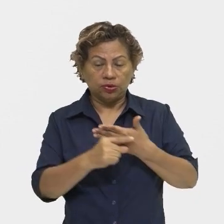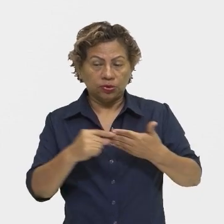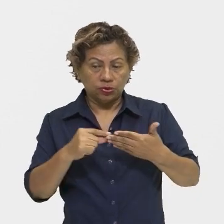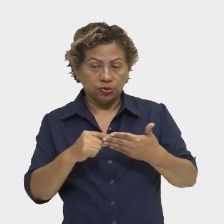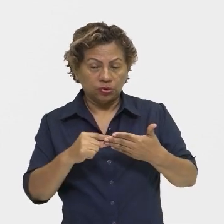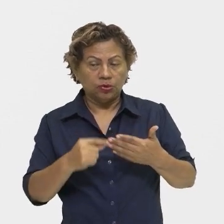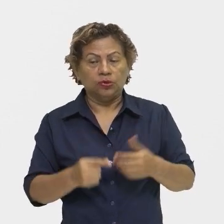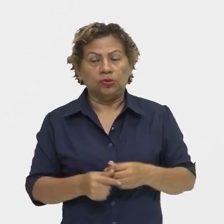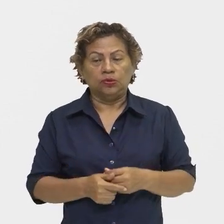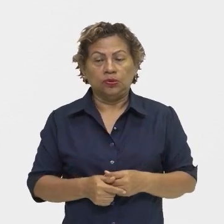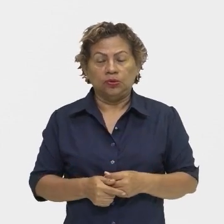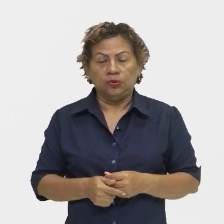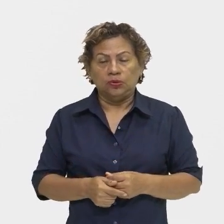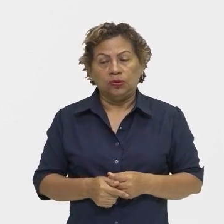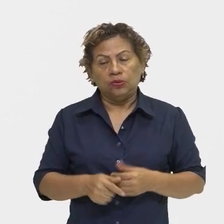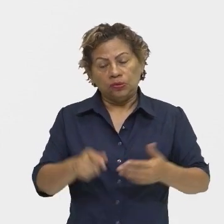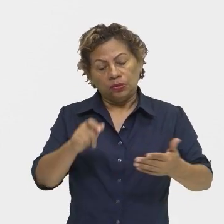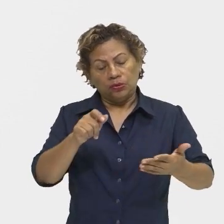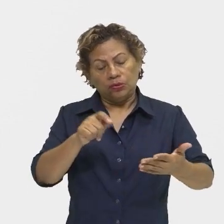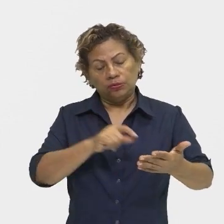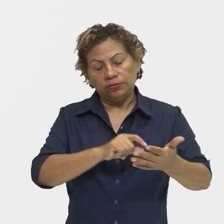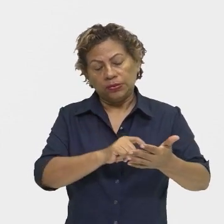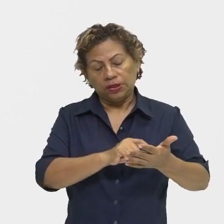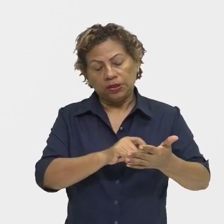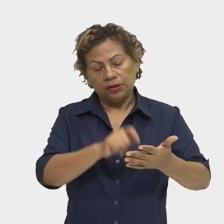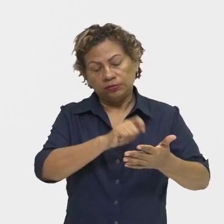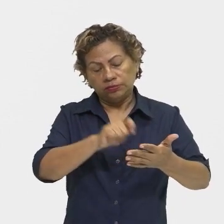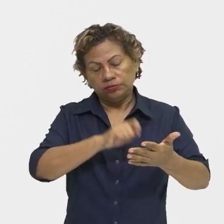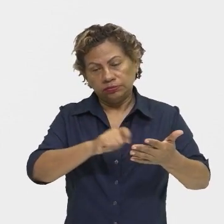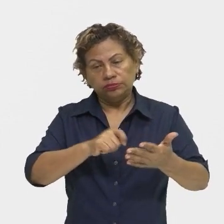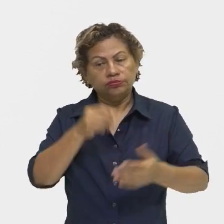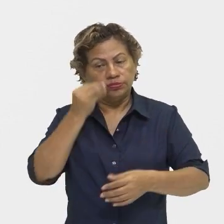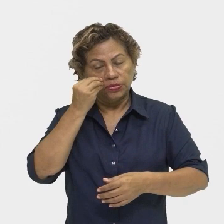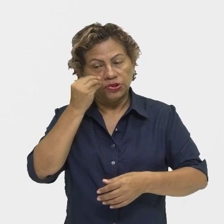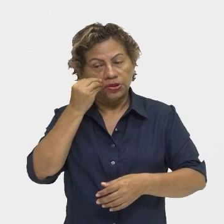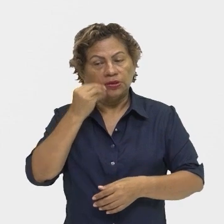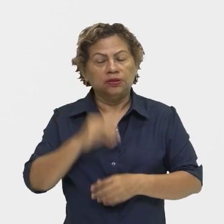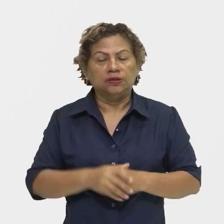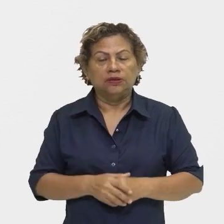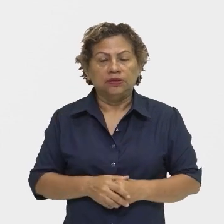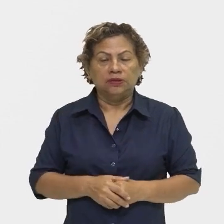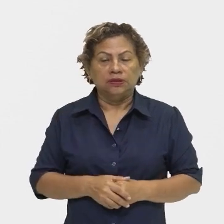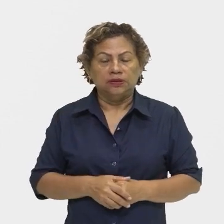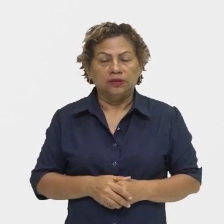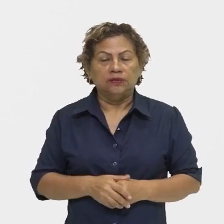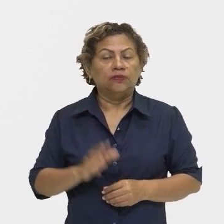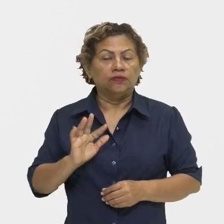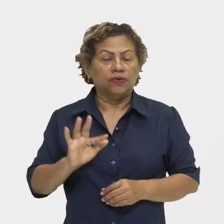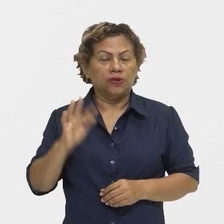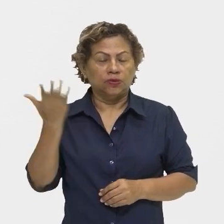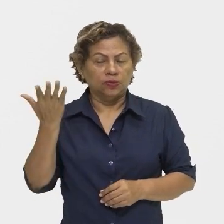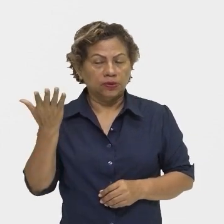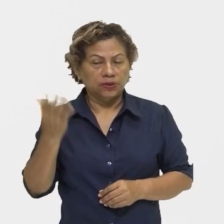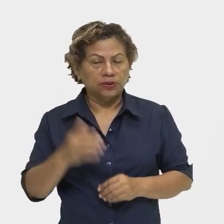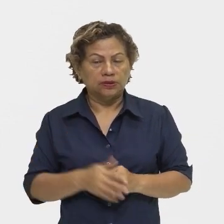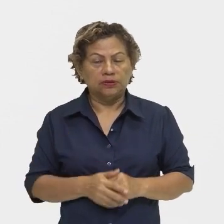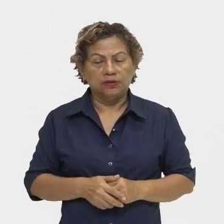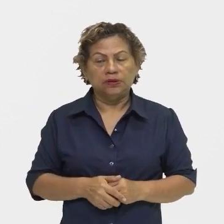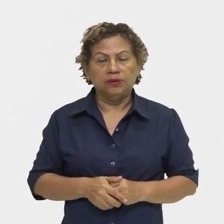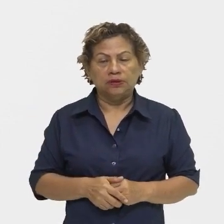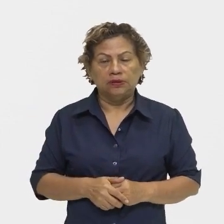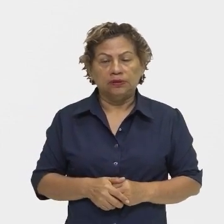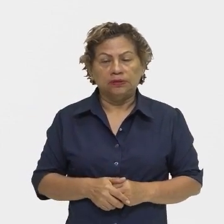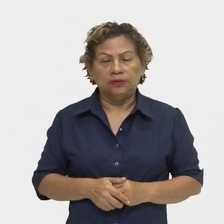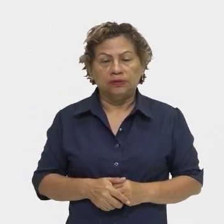dando um testemunho ou que viu acontecer o fato, né? E aí pode também ter a declaração dessa